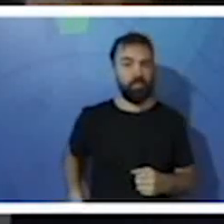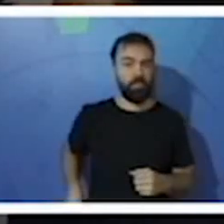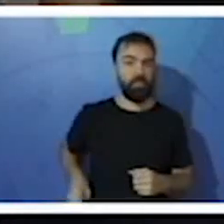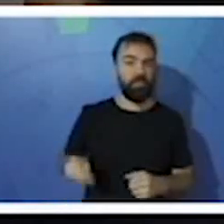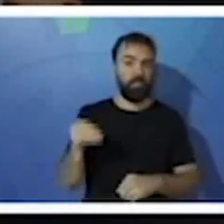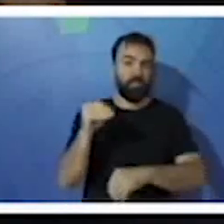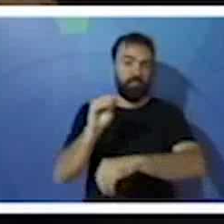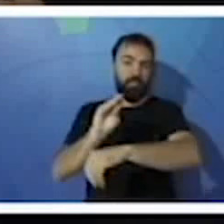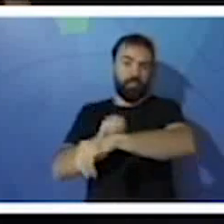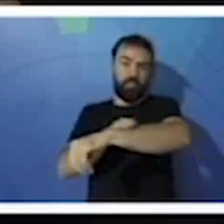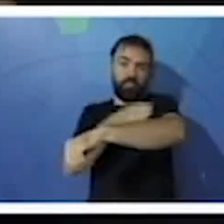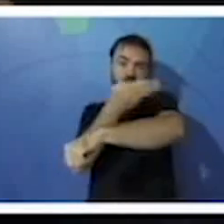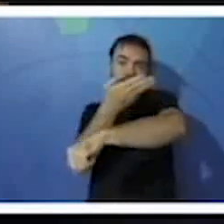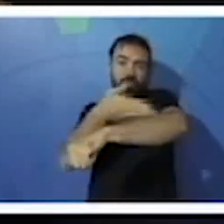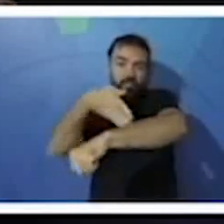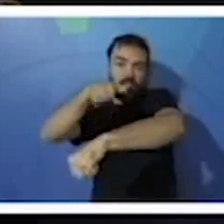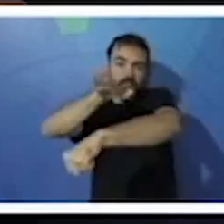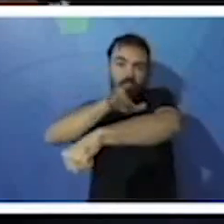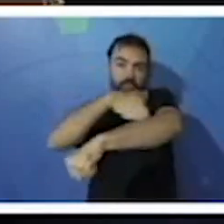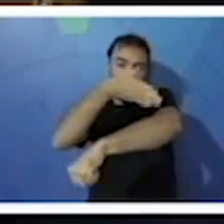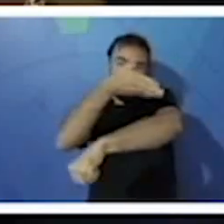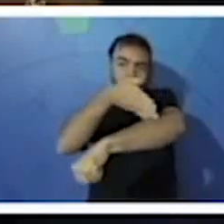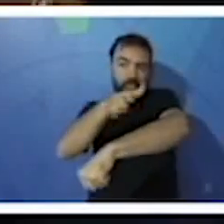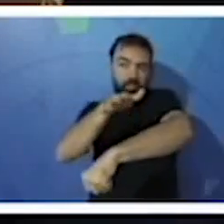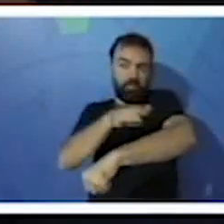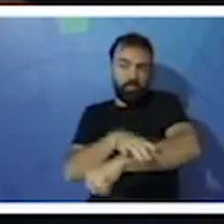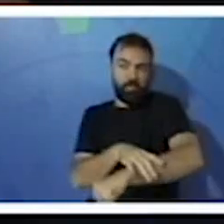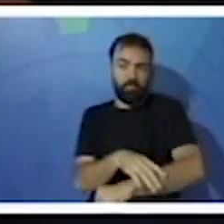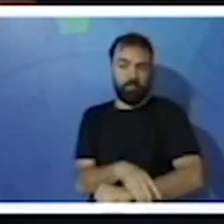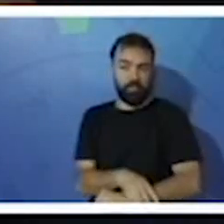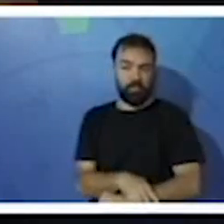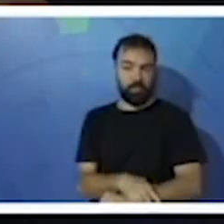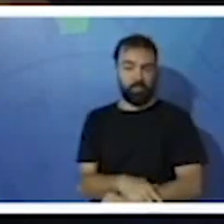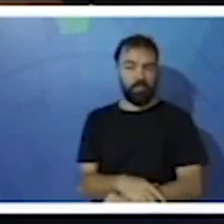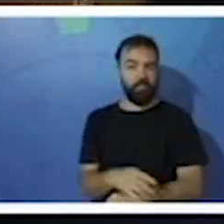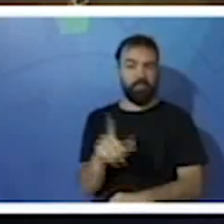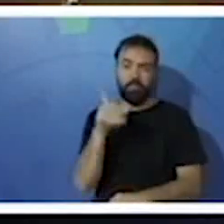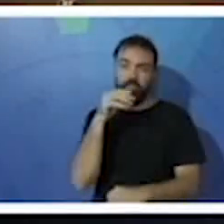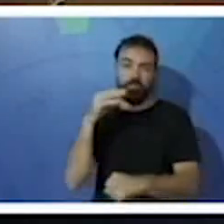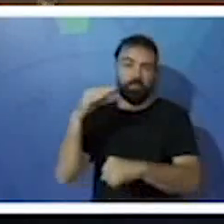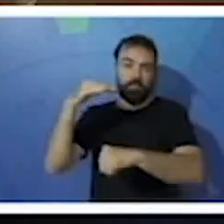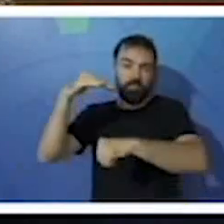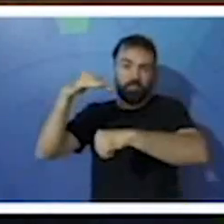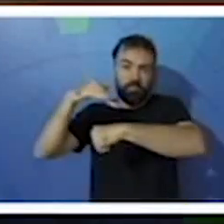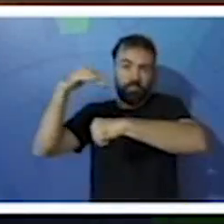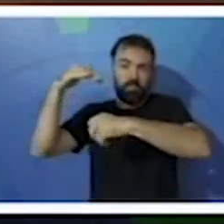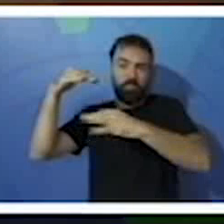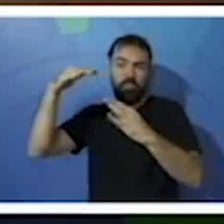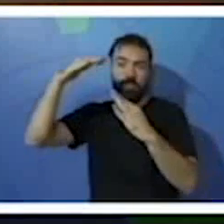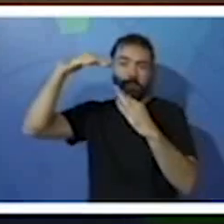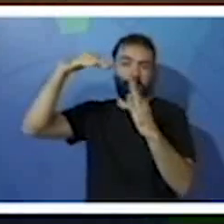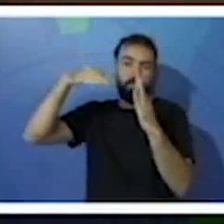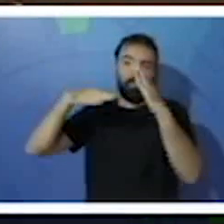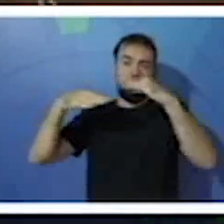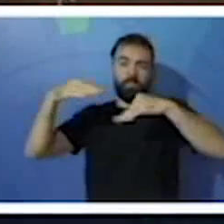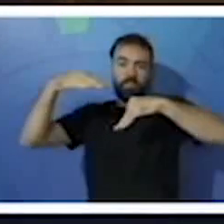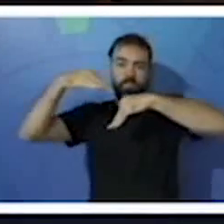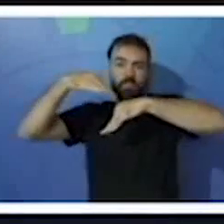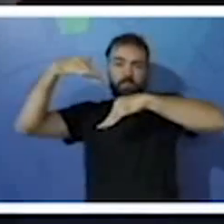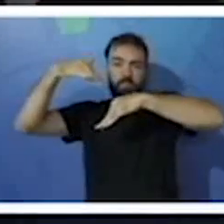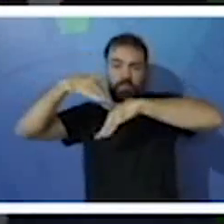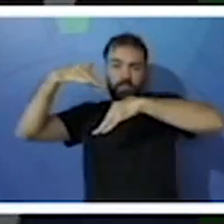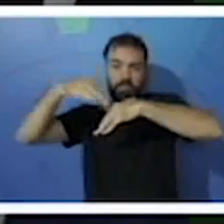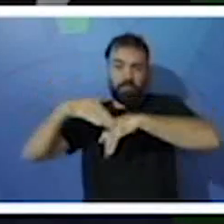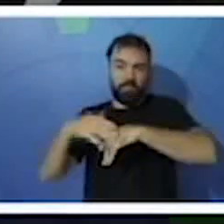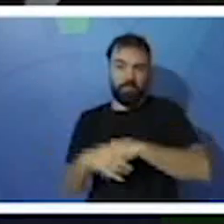o seu bico passar pelo corpo todo, quando ela entra em contato com a água, não absorve. Vocês já imaginariam